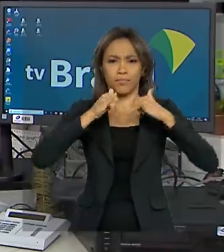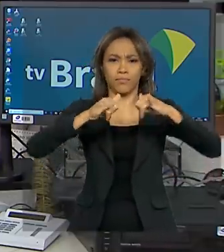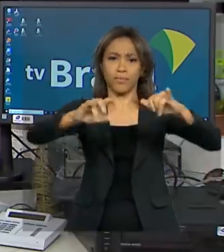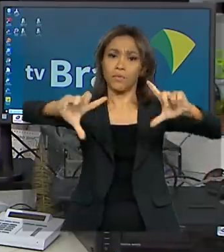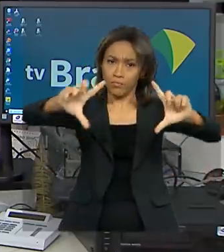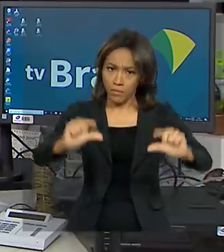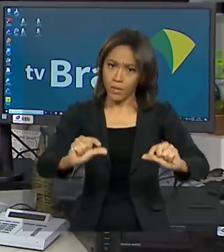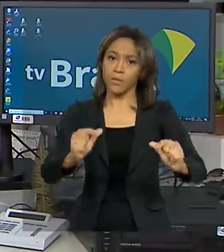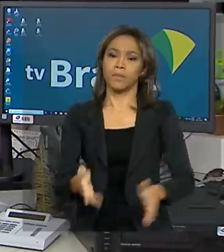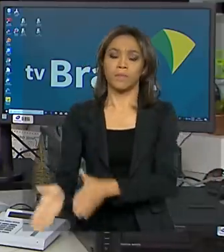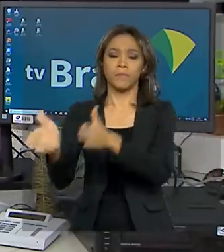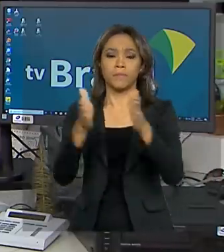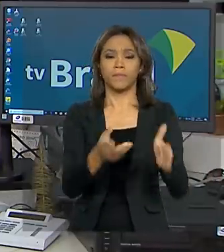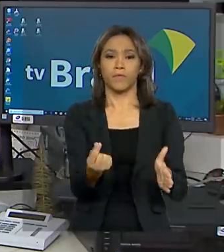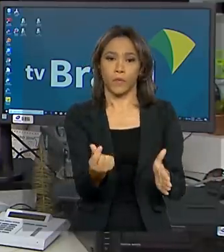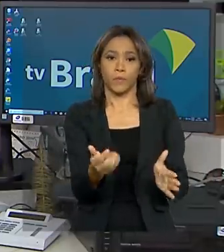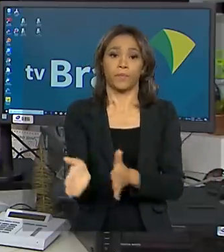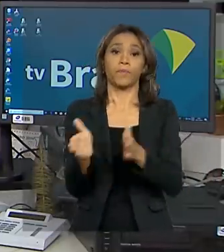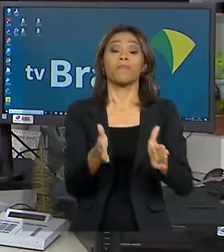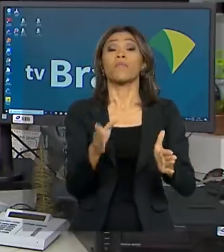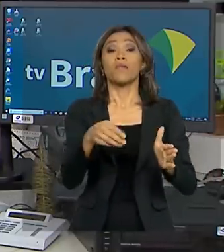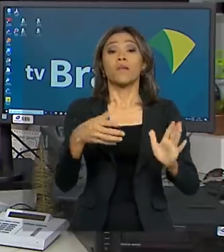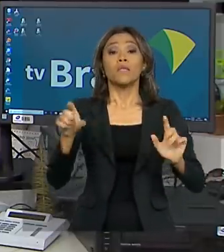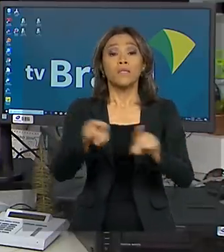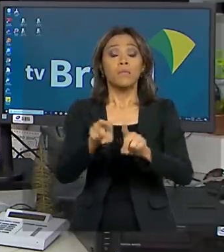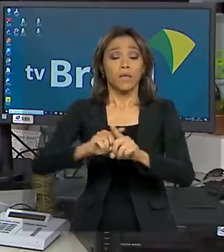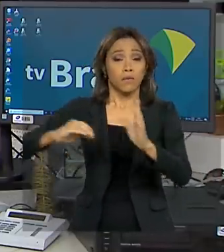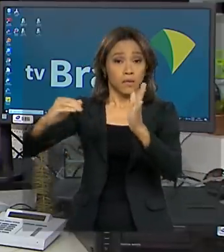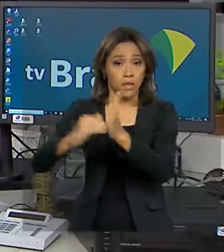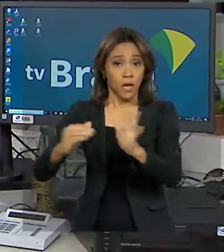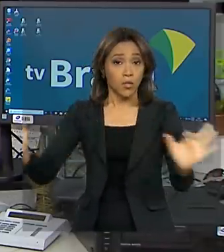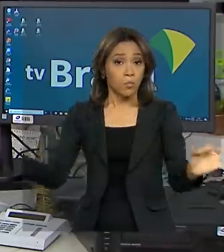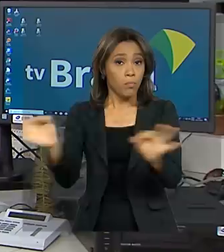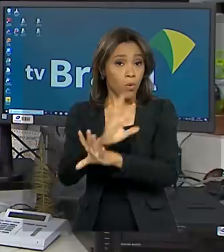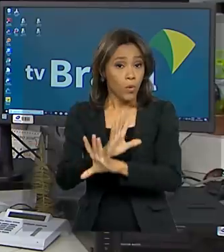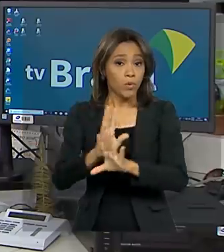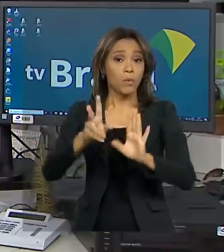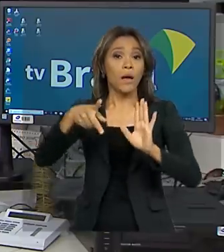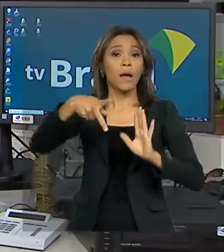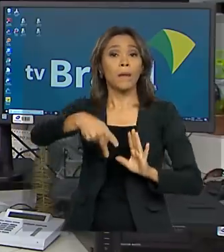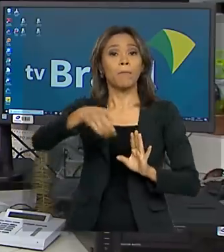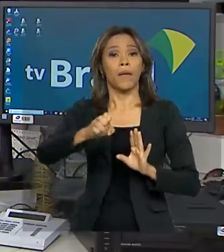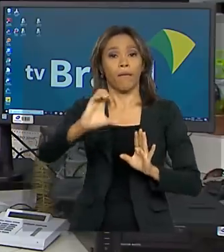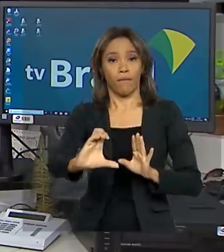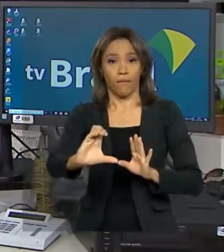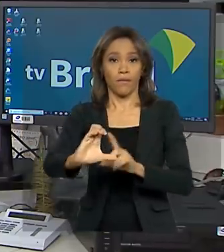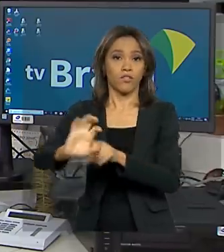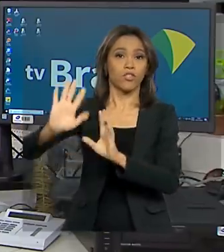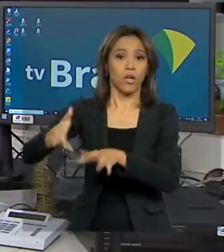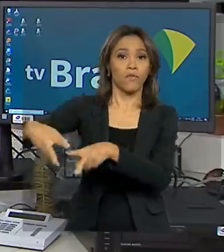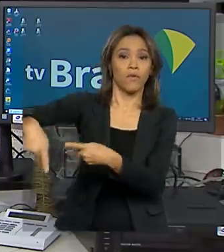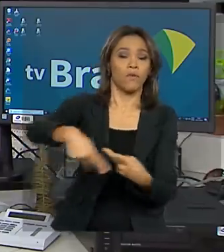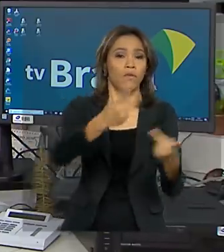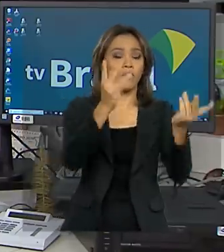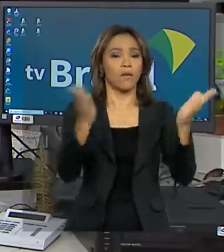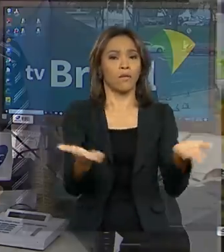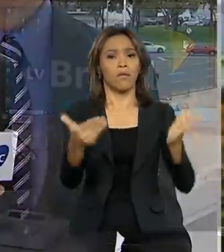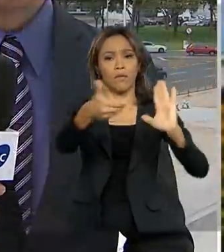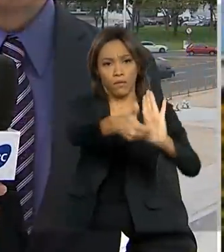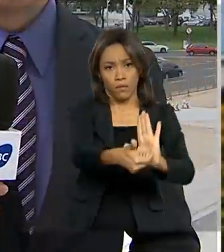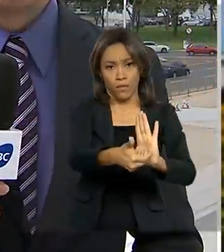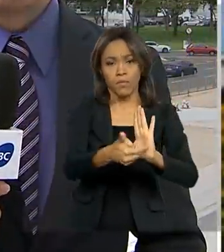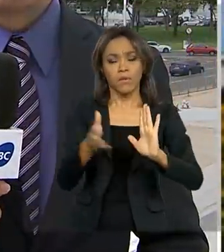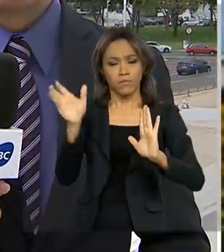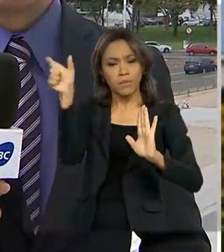O Senado concluiu a votação da PEC paralela da Previdência e o assunto segue agora para a Câmara. O repórter Glauco de